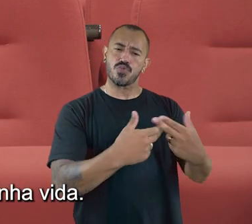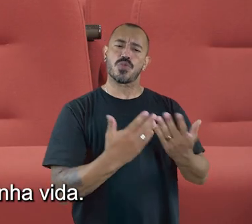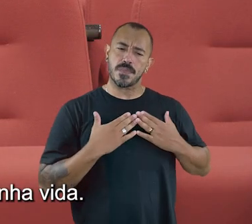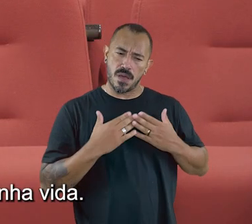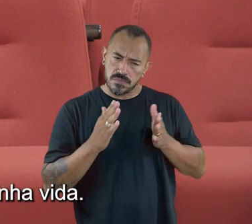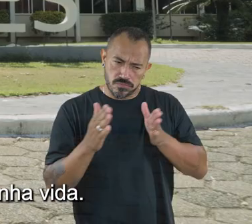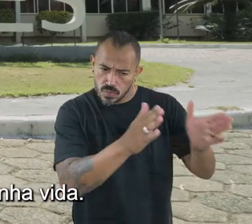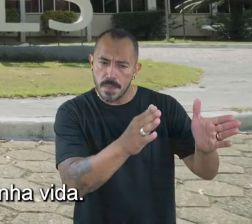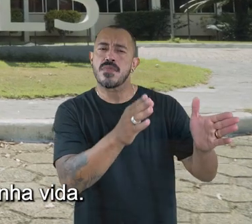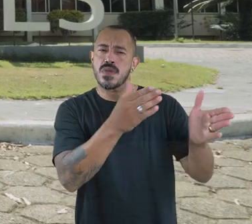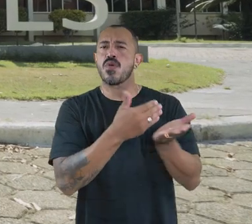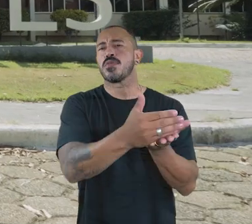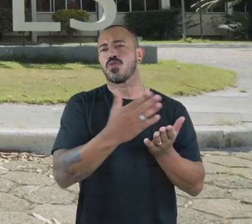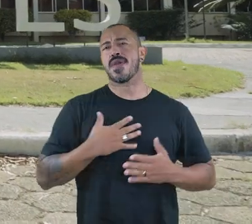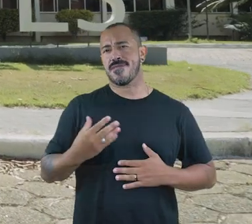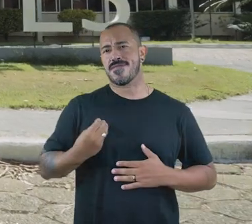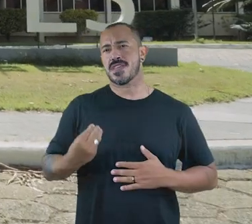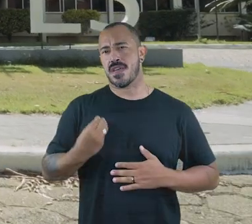norte, assim, pra eu seguir minha vida.